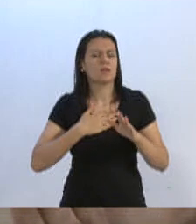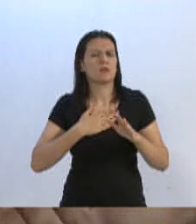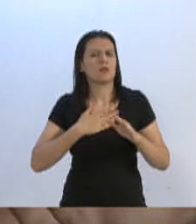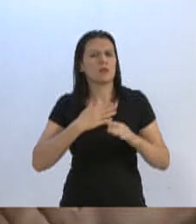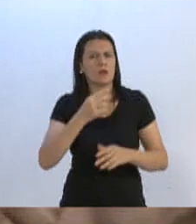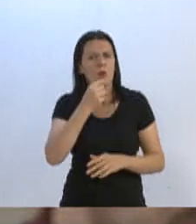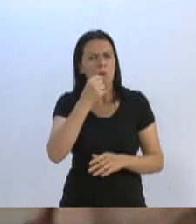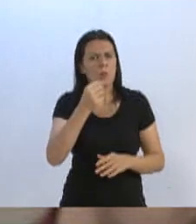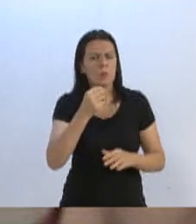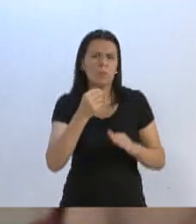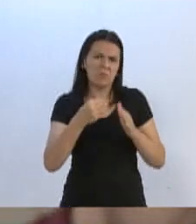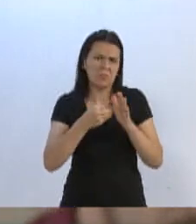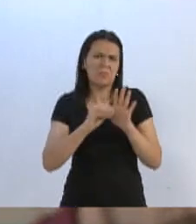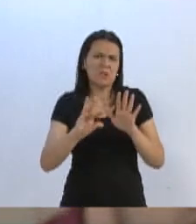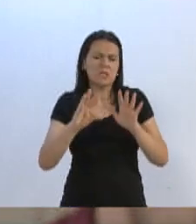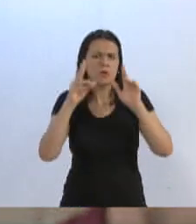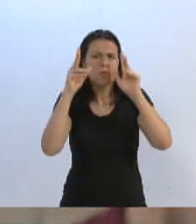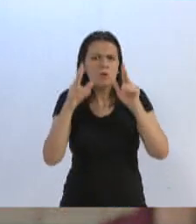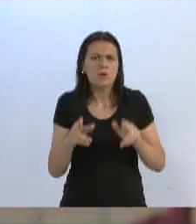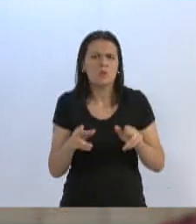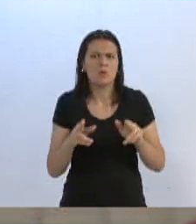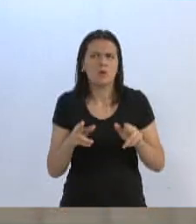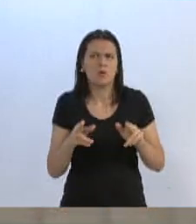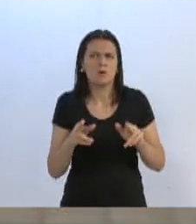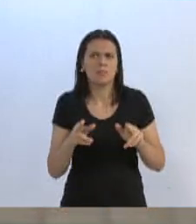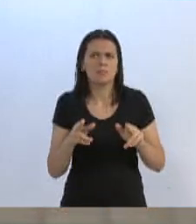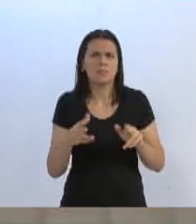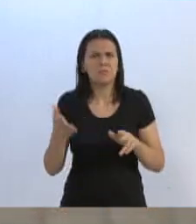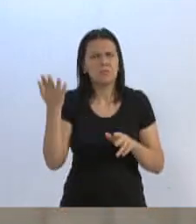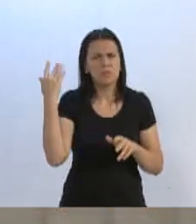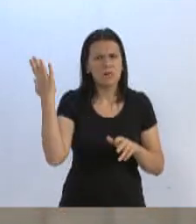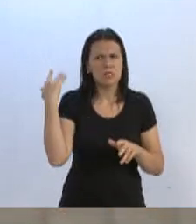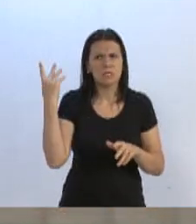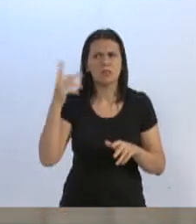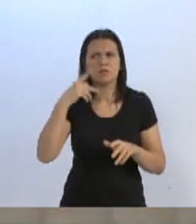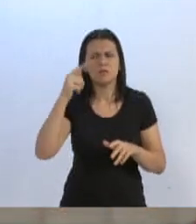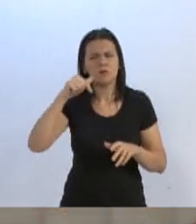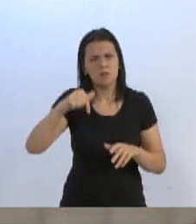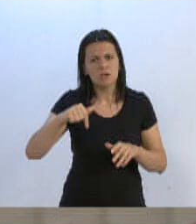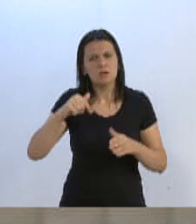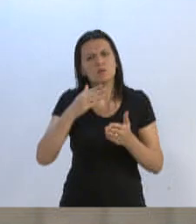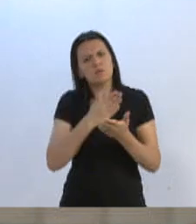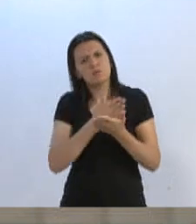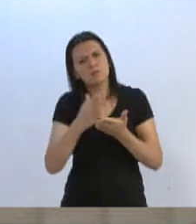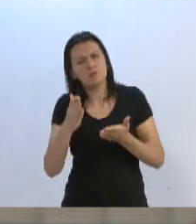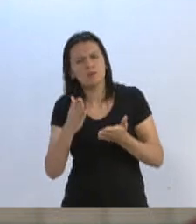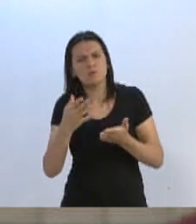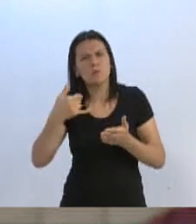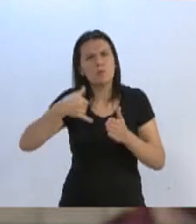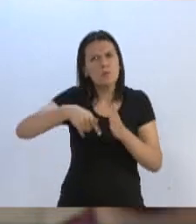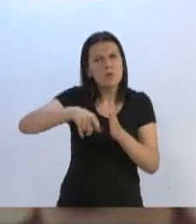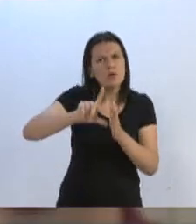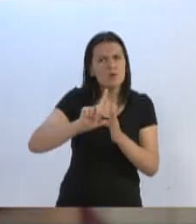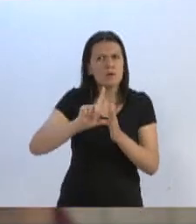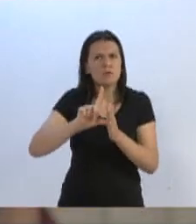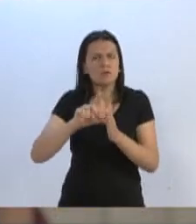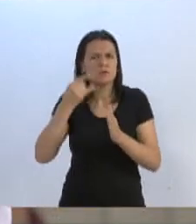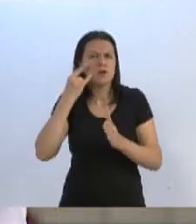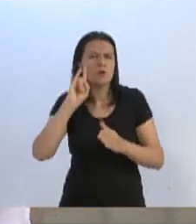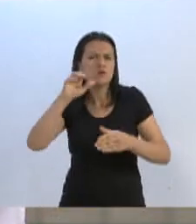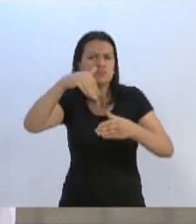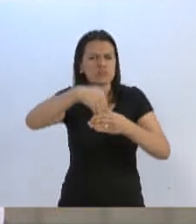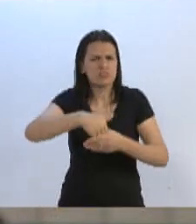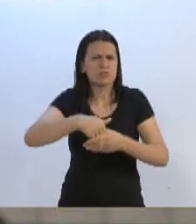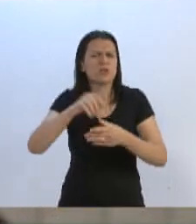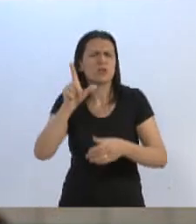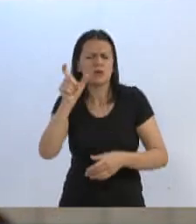mesma forma que também me manifestei na época, quando surgiu, antes da última eleição, e algumas pessoas tinham realmente